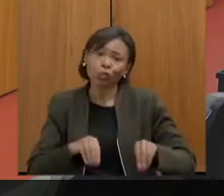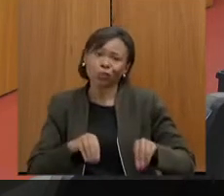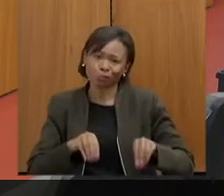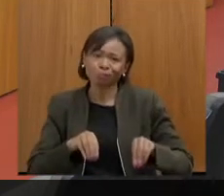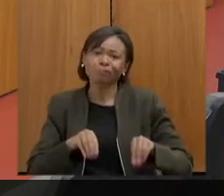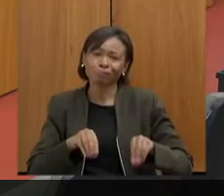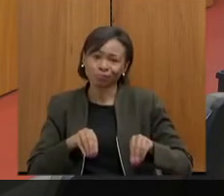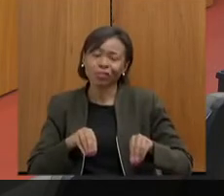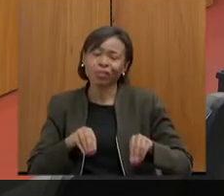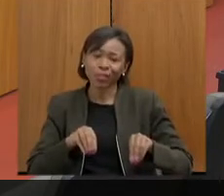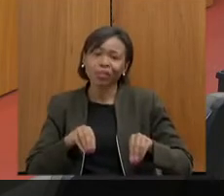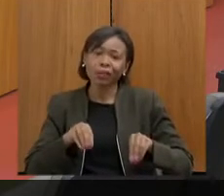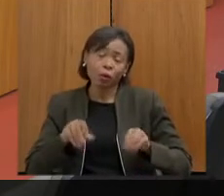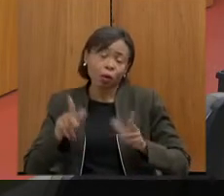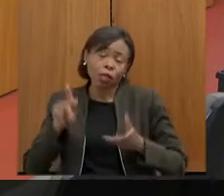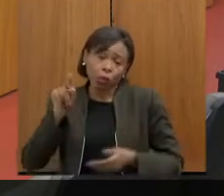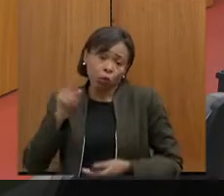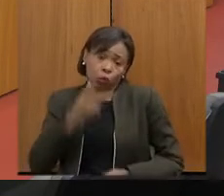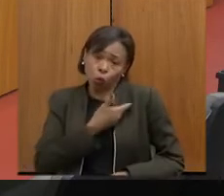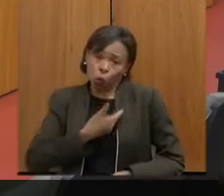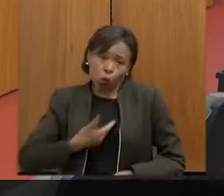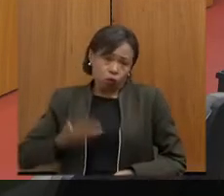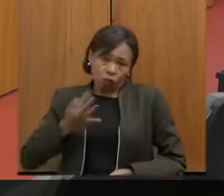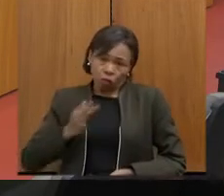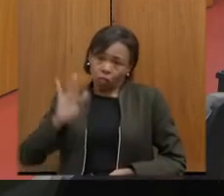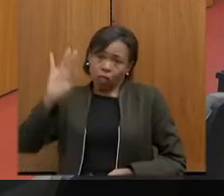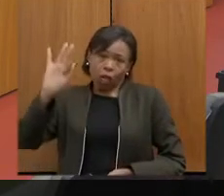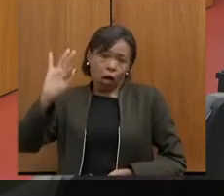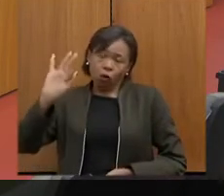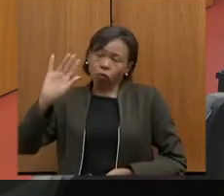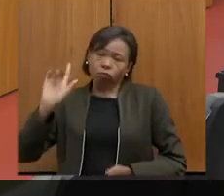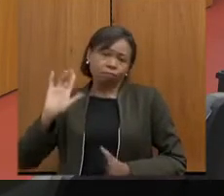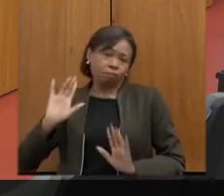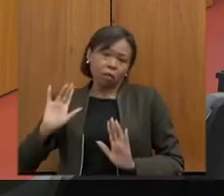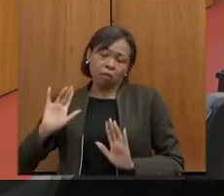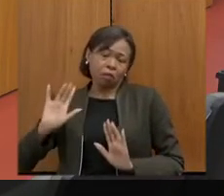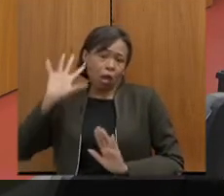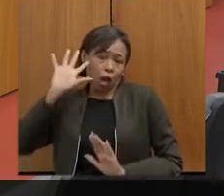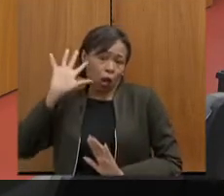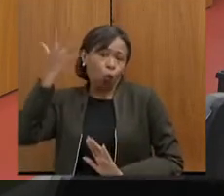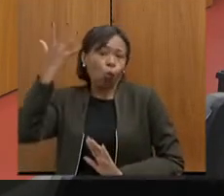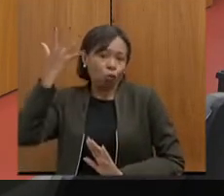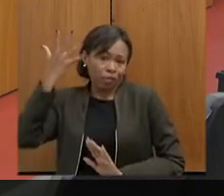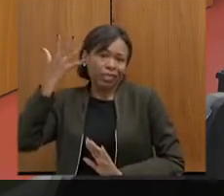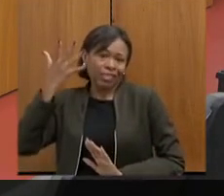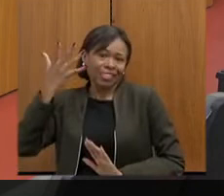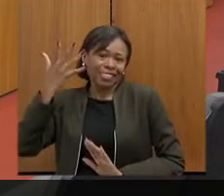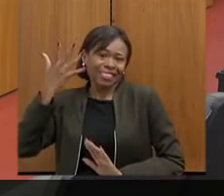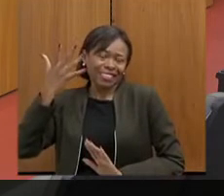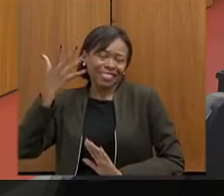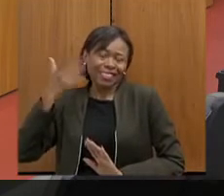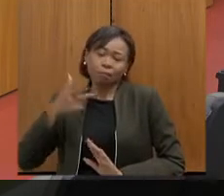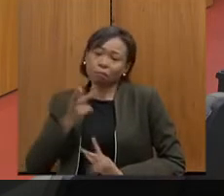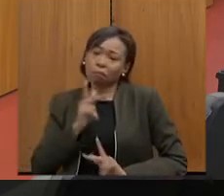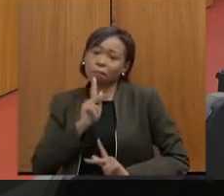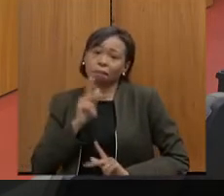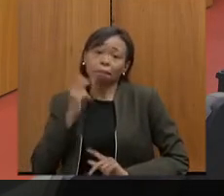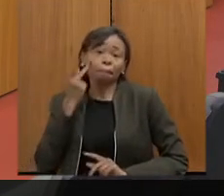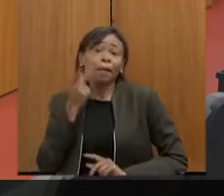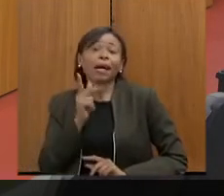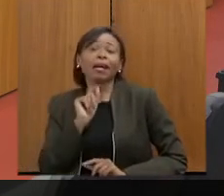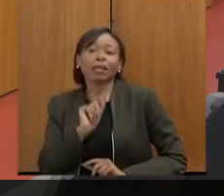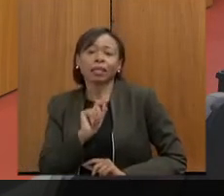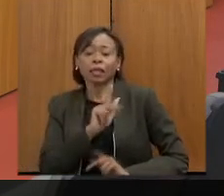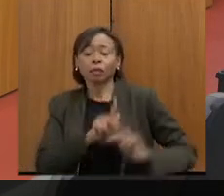quiser e puder tomar em relação às pessoas também que precisam dos auxílios, da